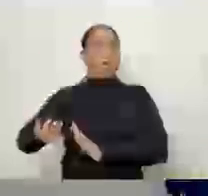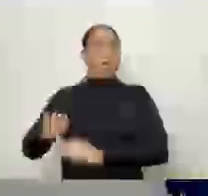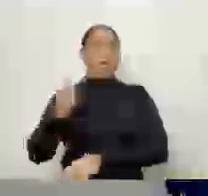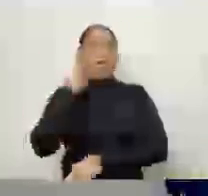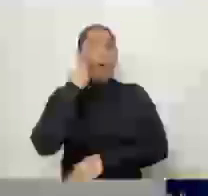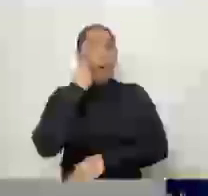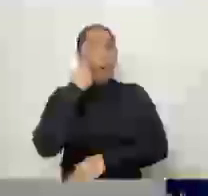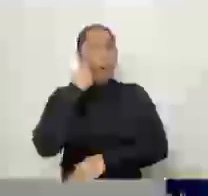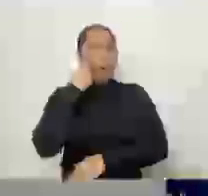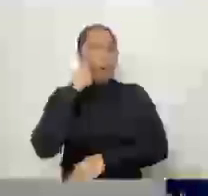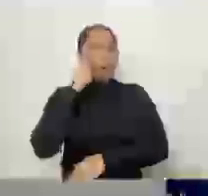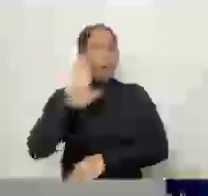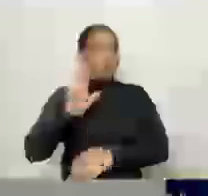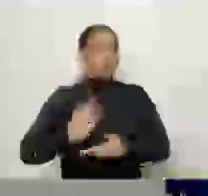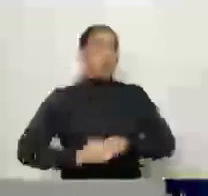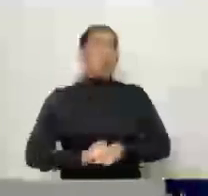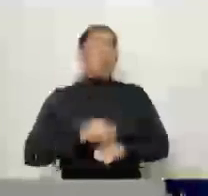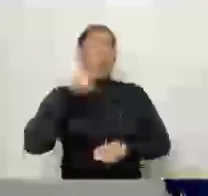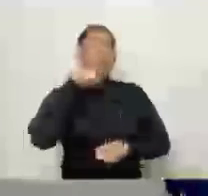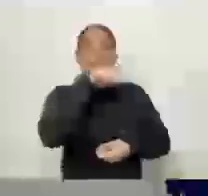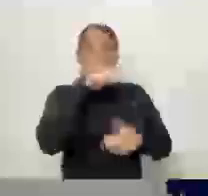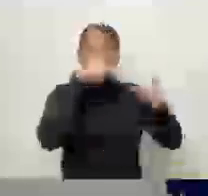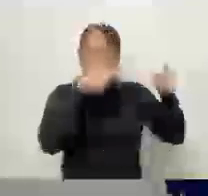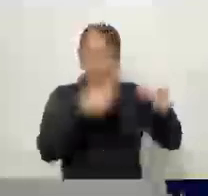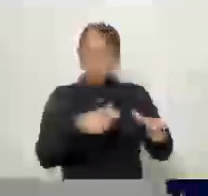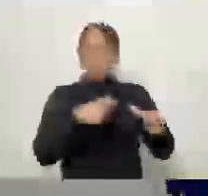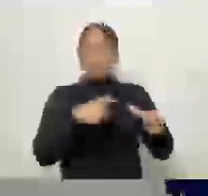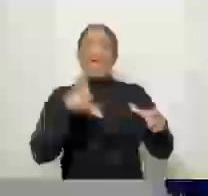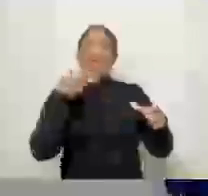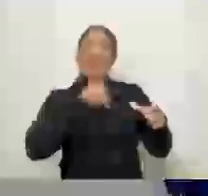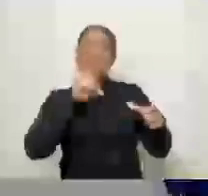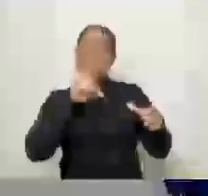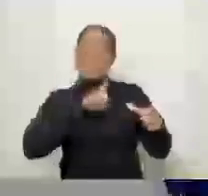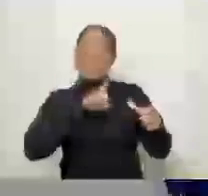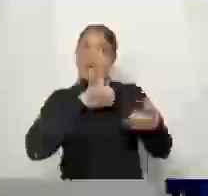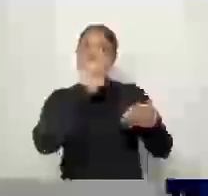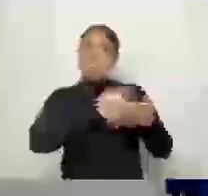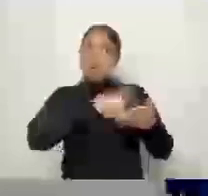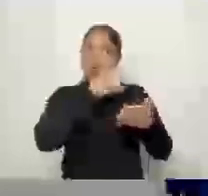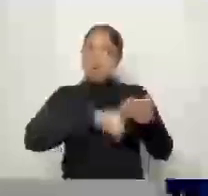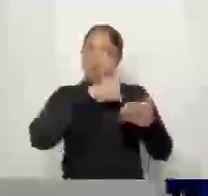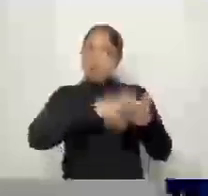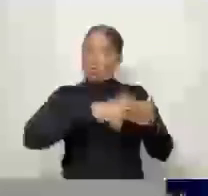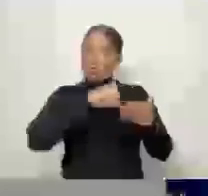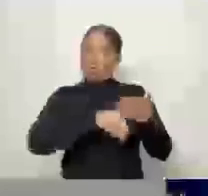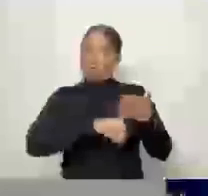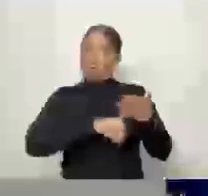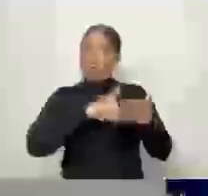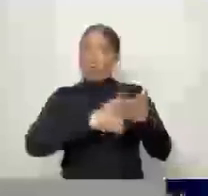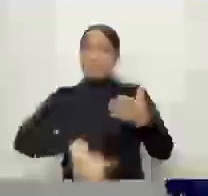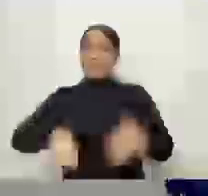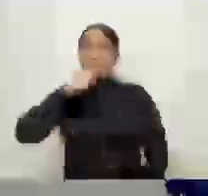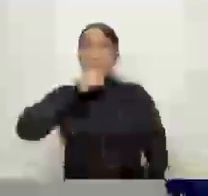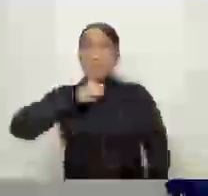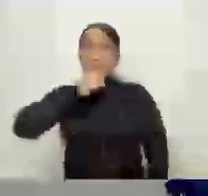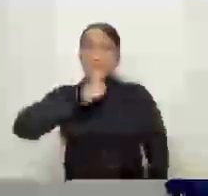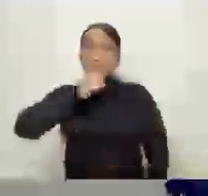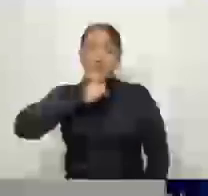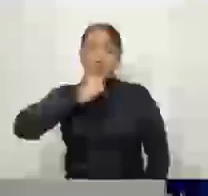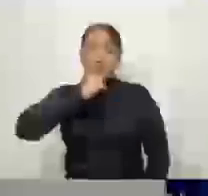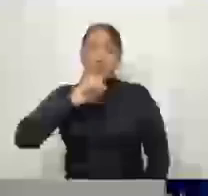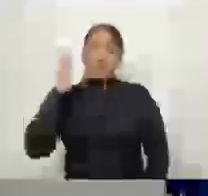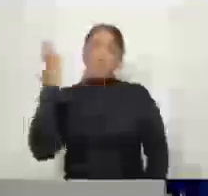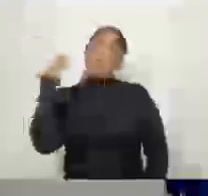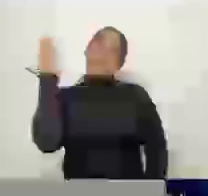Tem documentos ali, se não me falha a memória, com mais de 100 anos. Então, a gente tem que dar uma atenção. O que tem ali é a história.